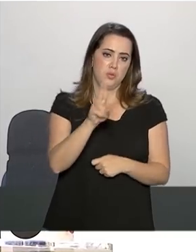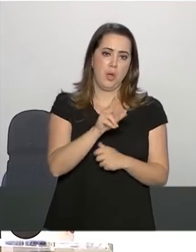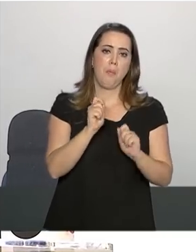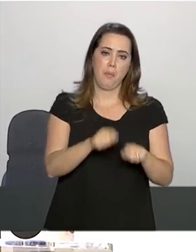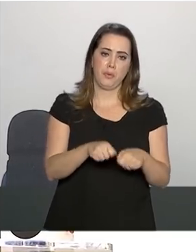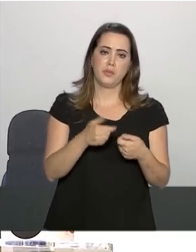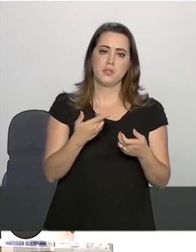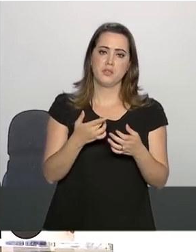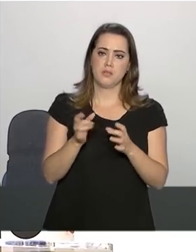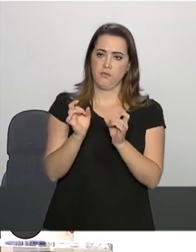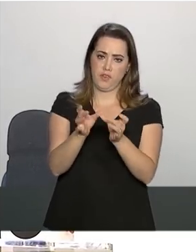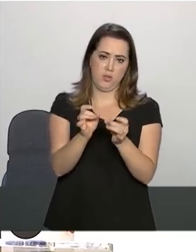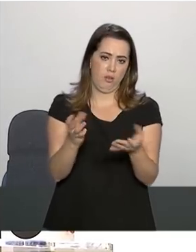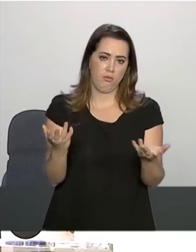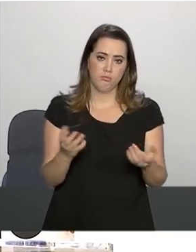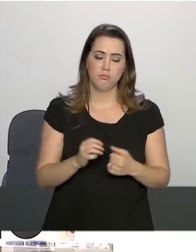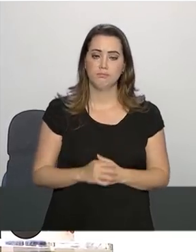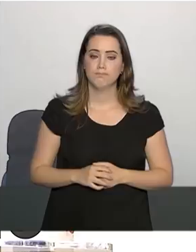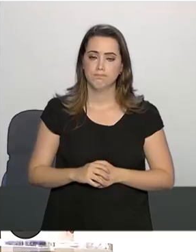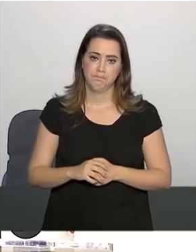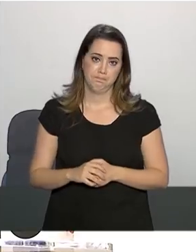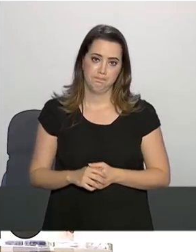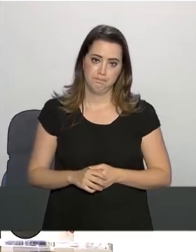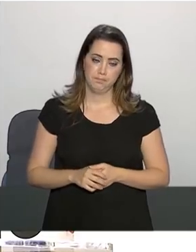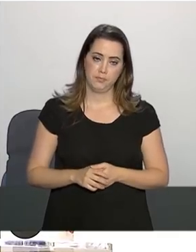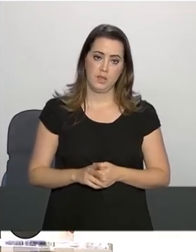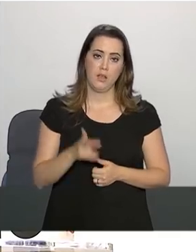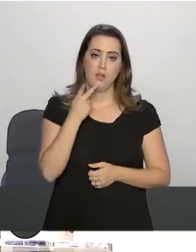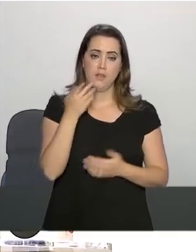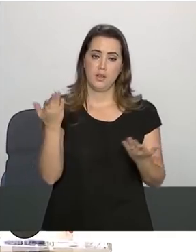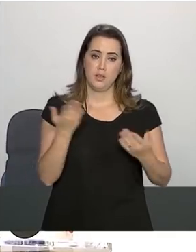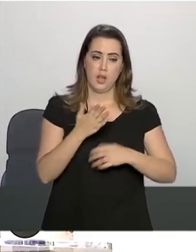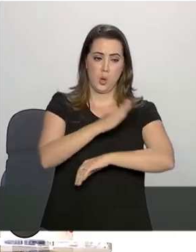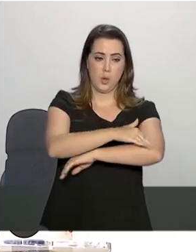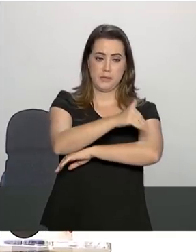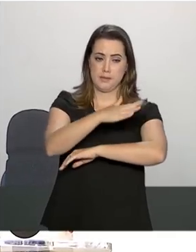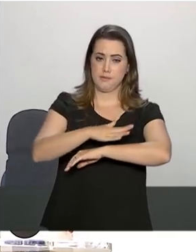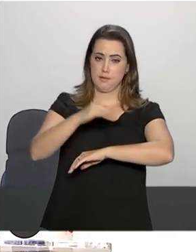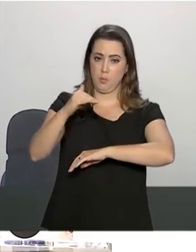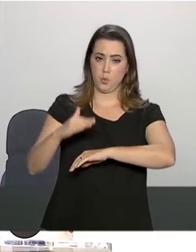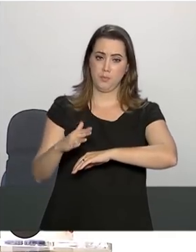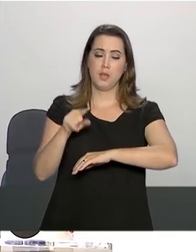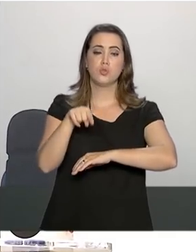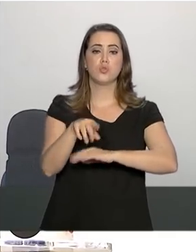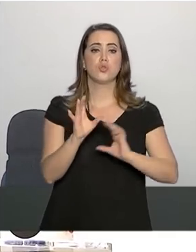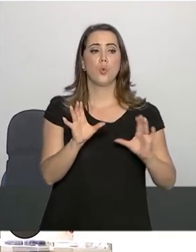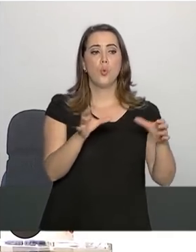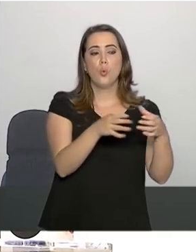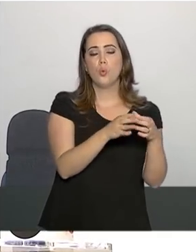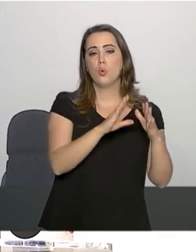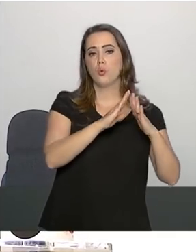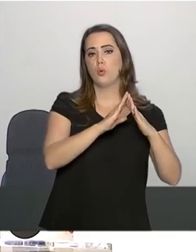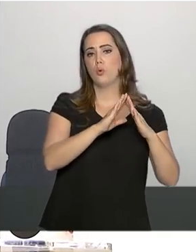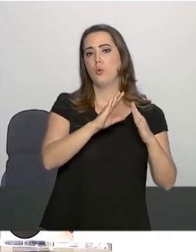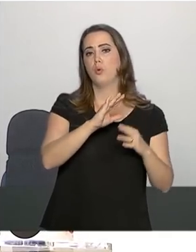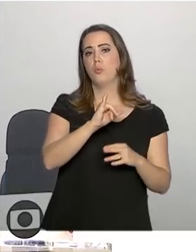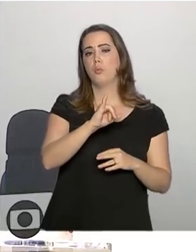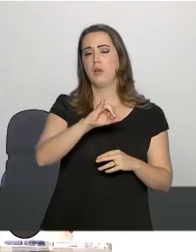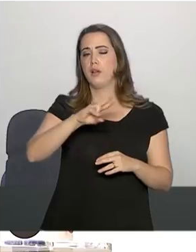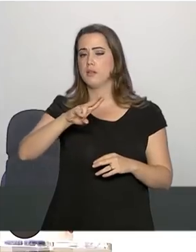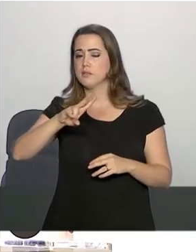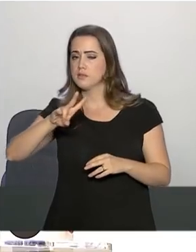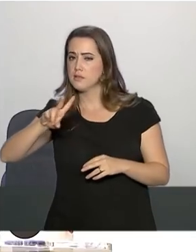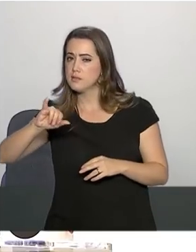Com relação a Brumadinho, Casa Civil, o Comitê de Gestão e